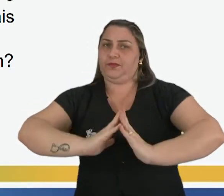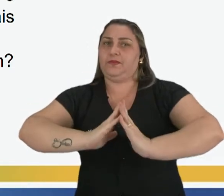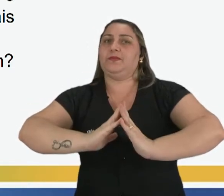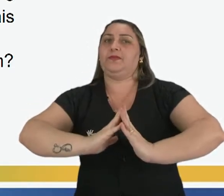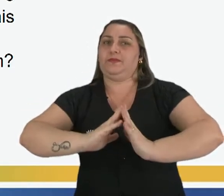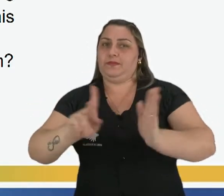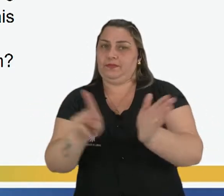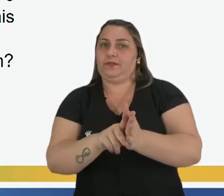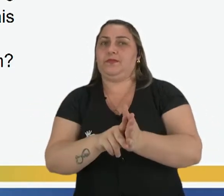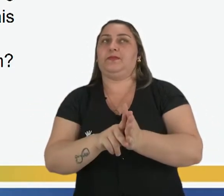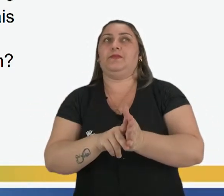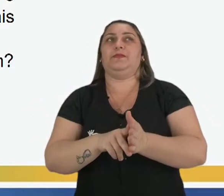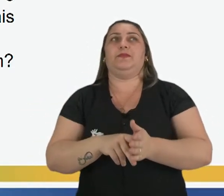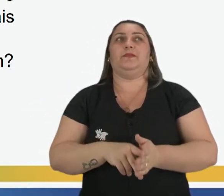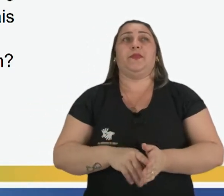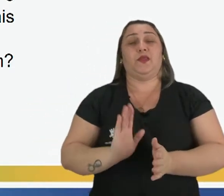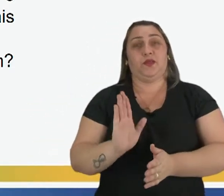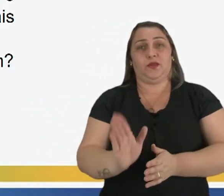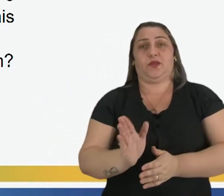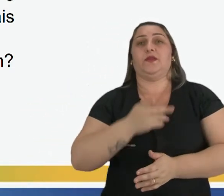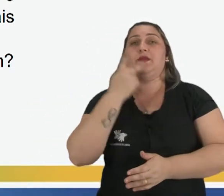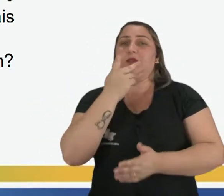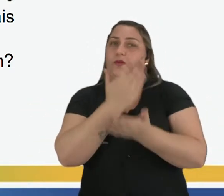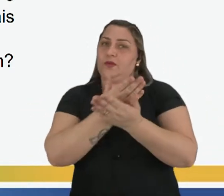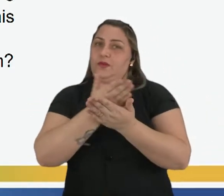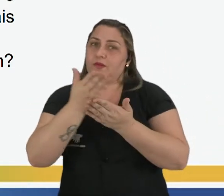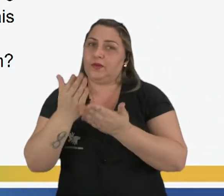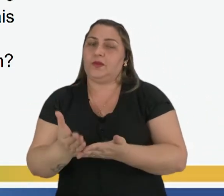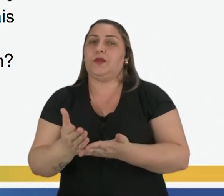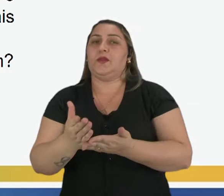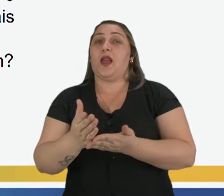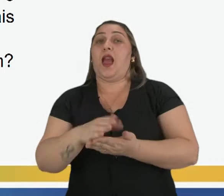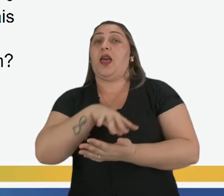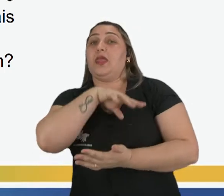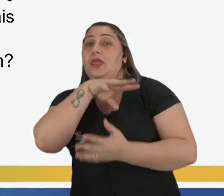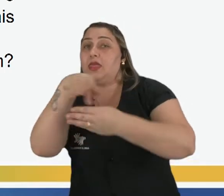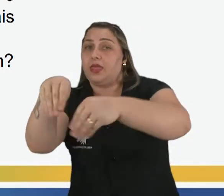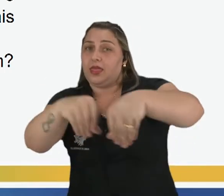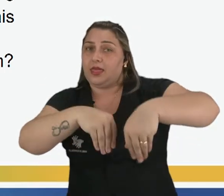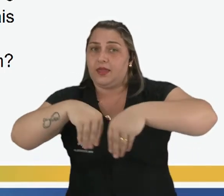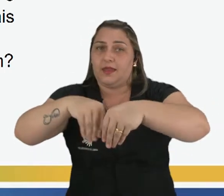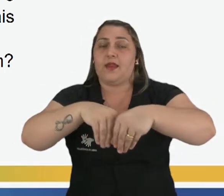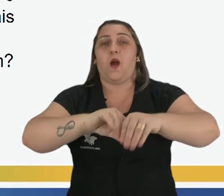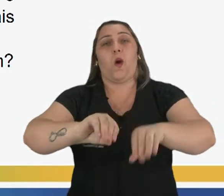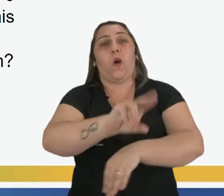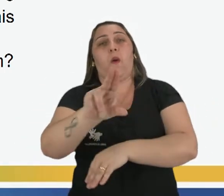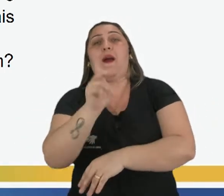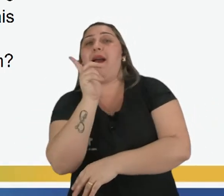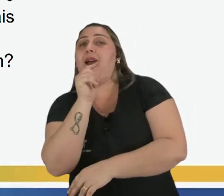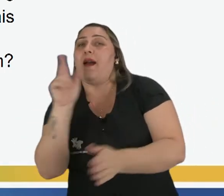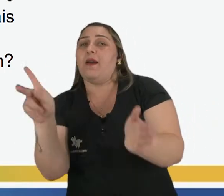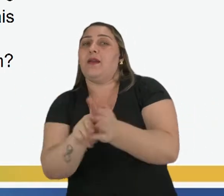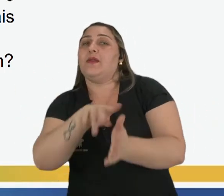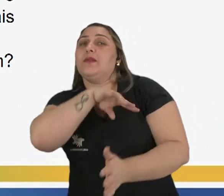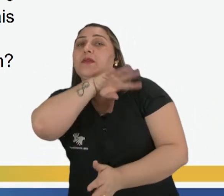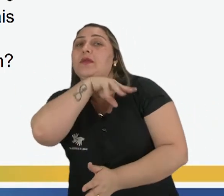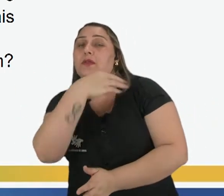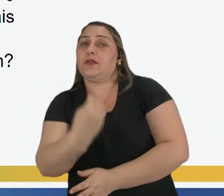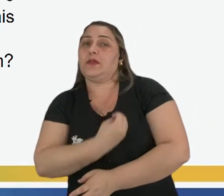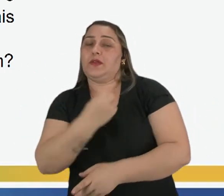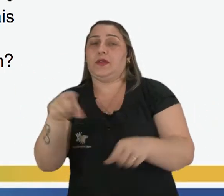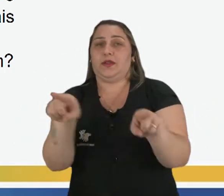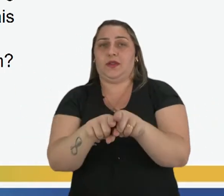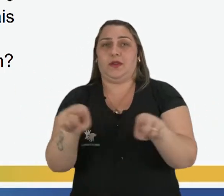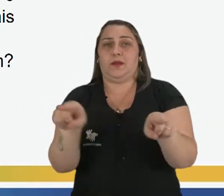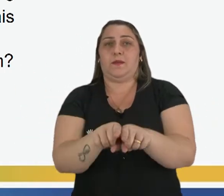fixo deles. Que nós já falamos aqui no início, né? Ou é a terra, né? Ou a água, né? E também